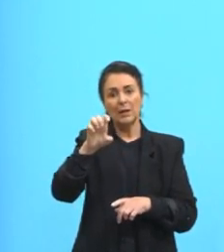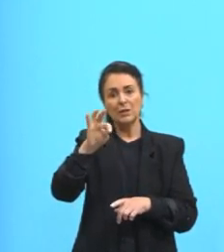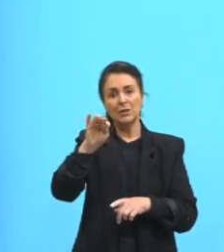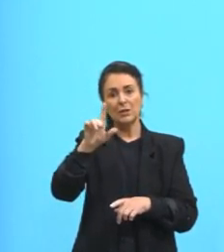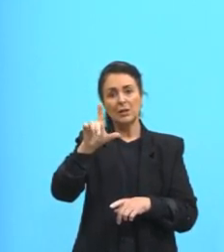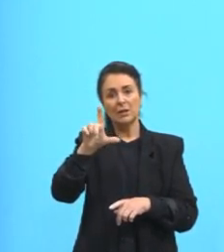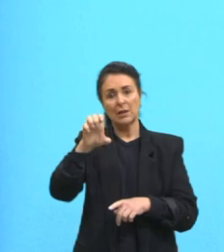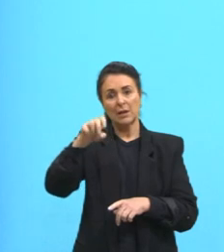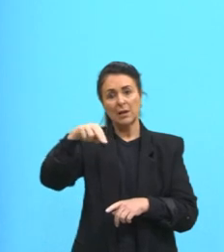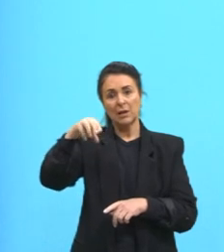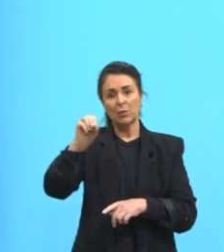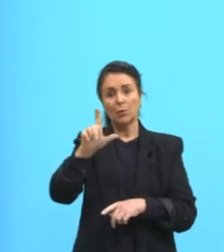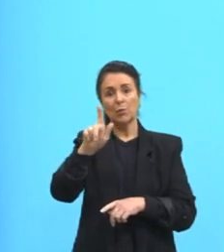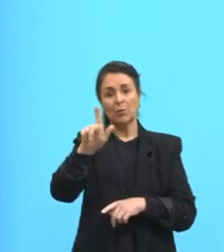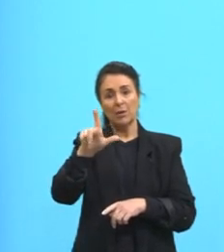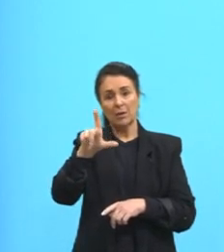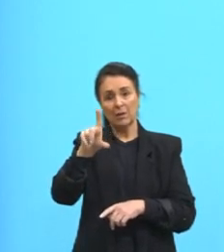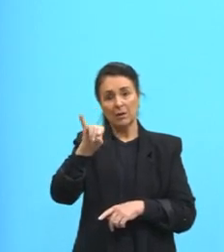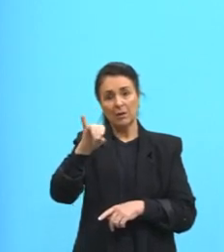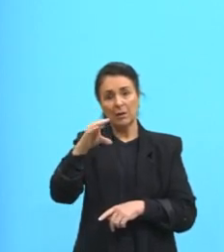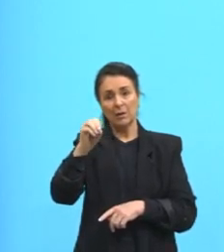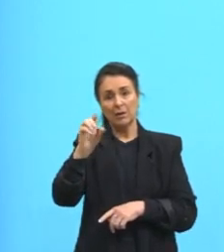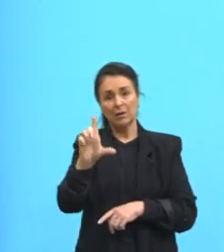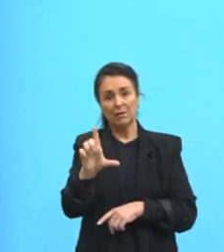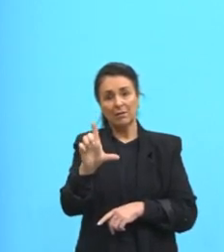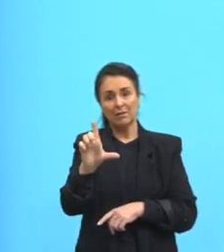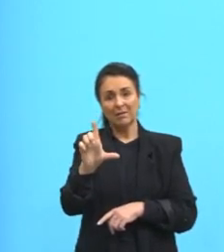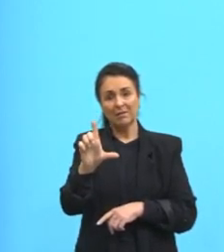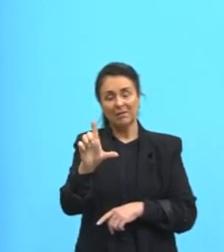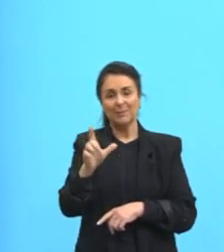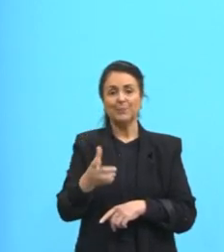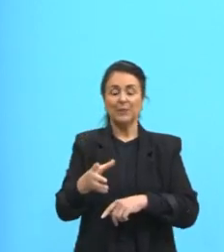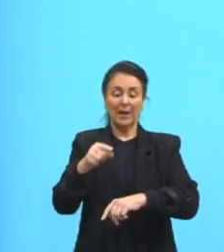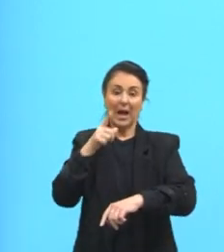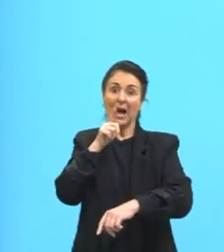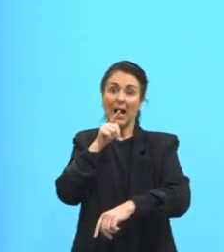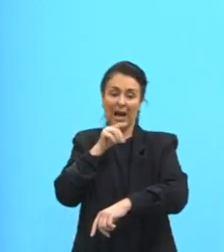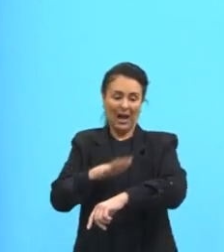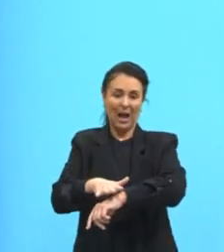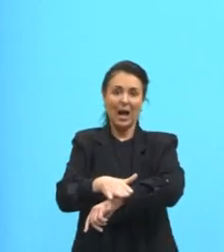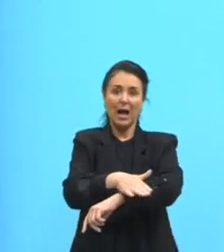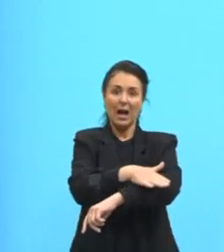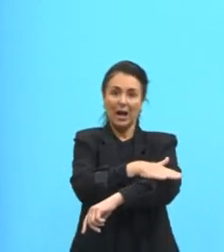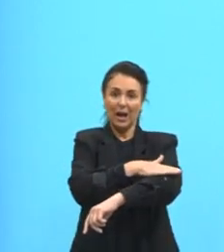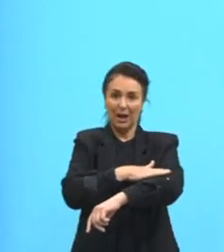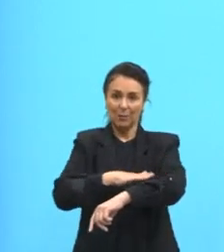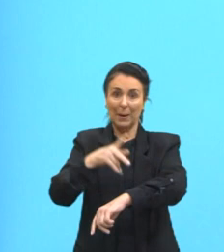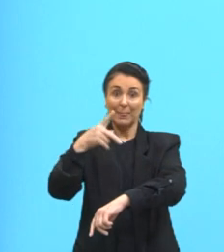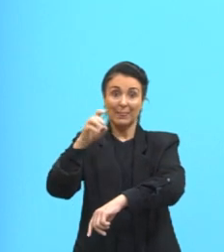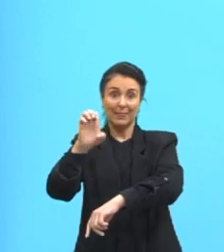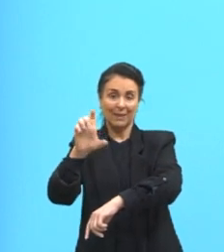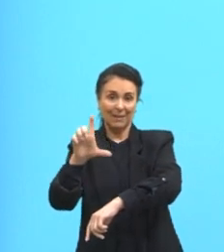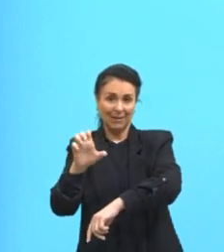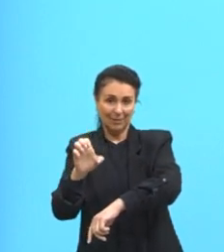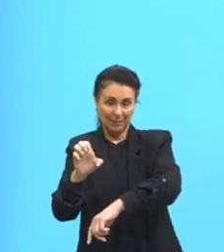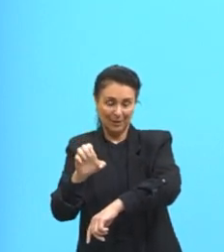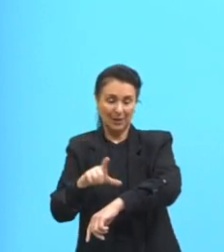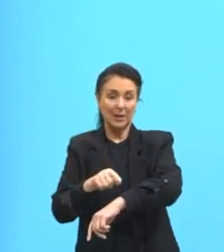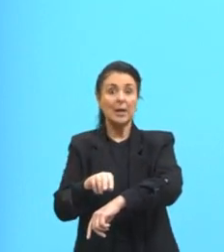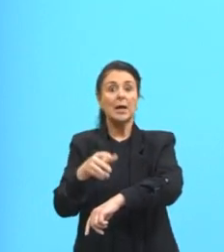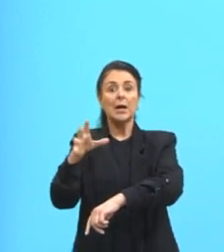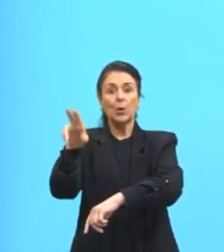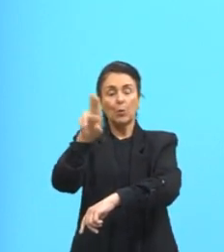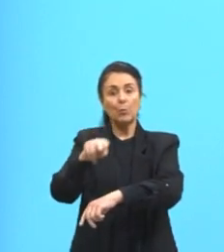glicerina e do polietileno glicol. A retenção de água na superfície da pele promovida pelos hidratantes